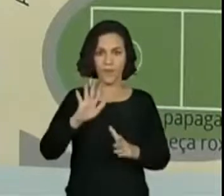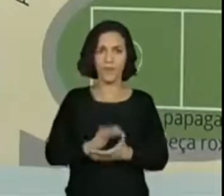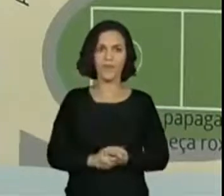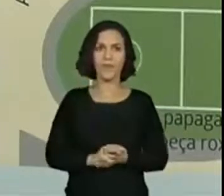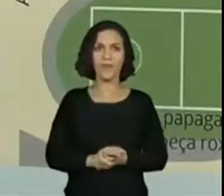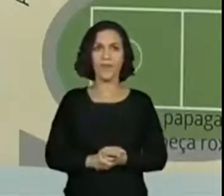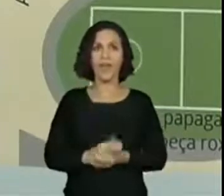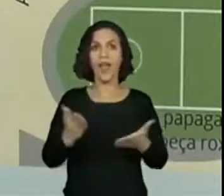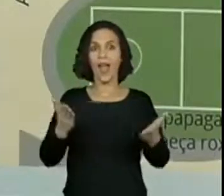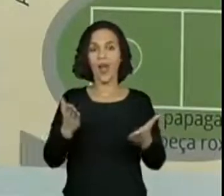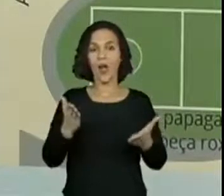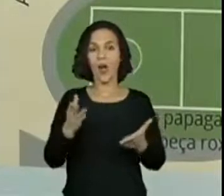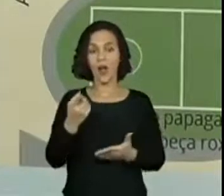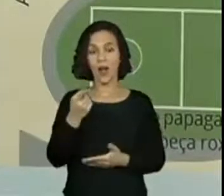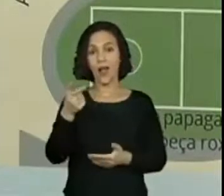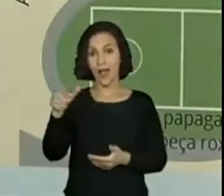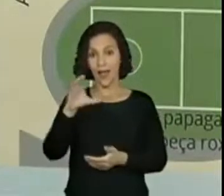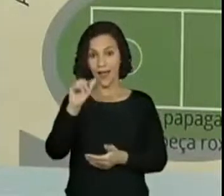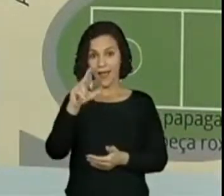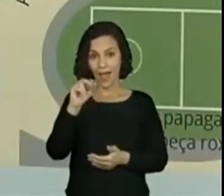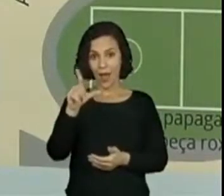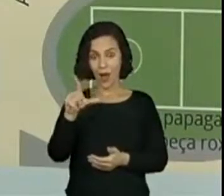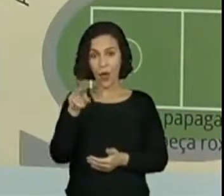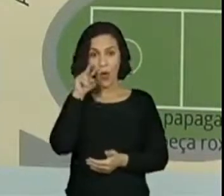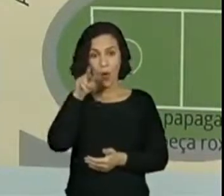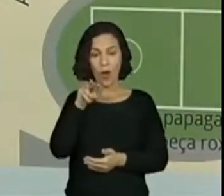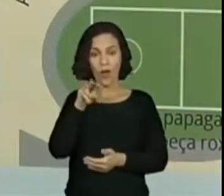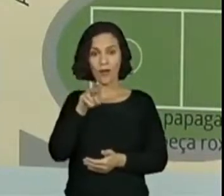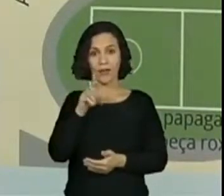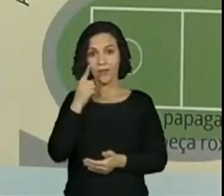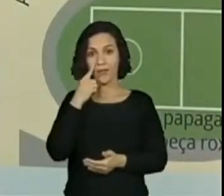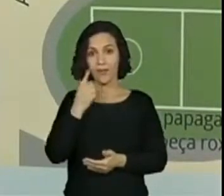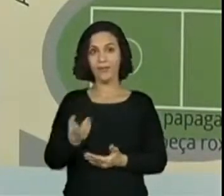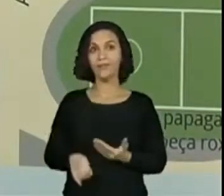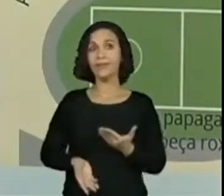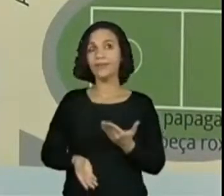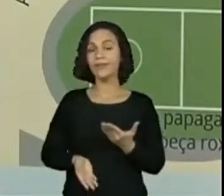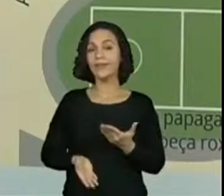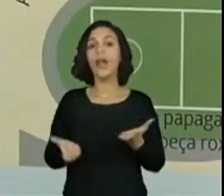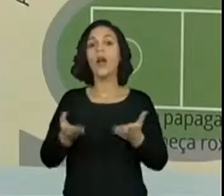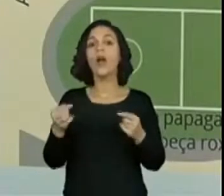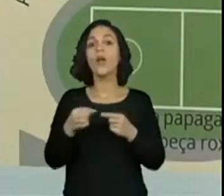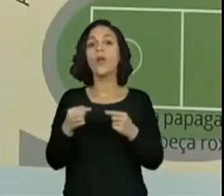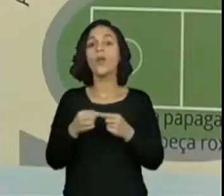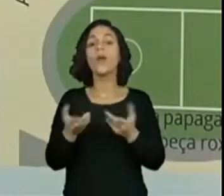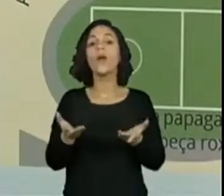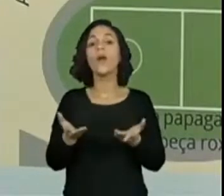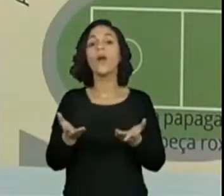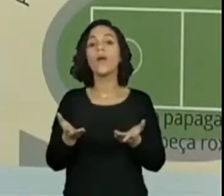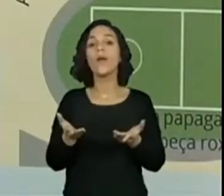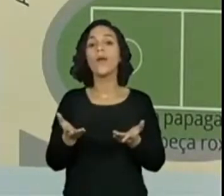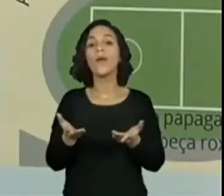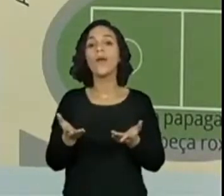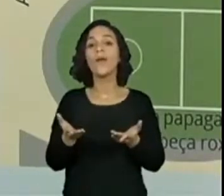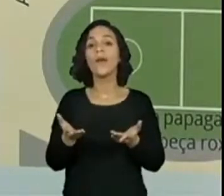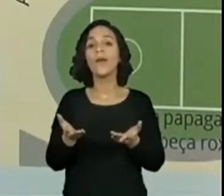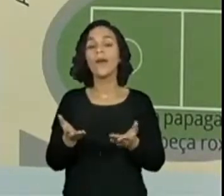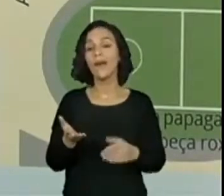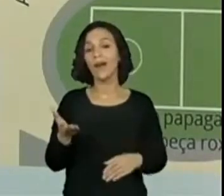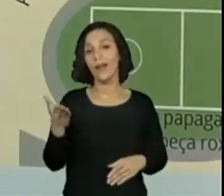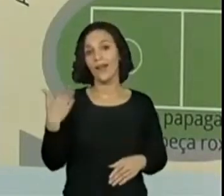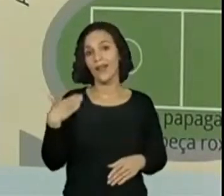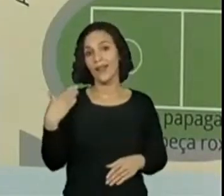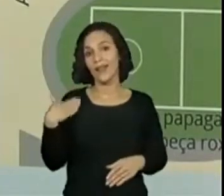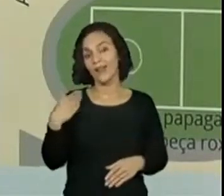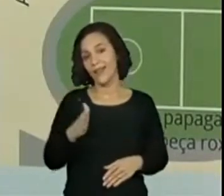olhando, para facilitar a vida. Isso. Ela está olhando para lá. Para que lado ela vira? Vira à esquerda, eles colocaram. Vire à esquerda. Muito